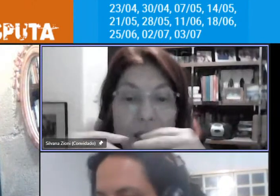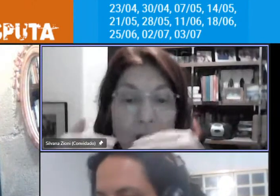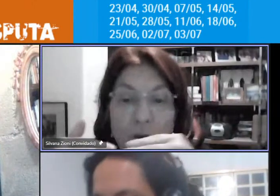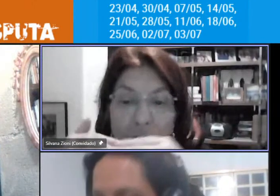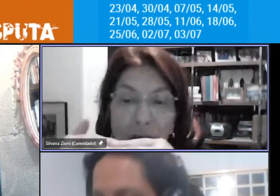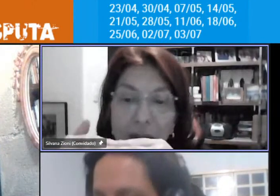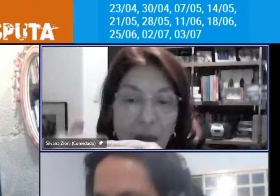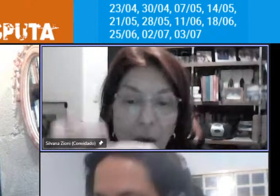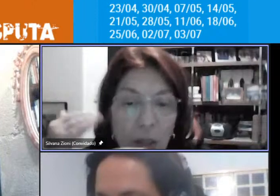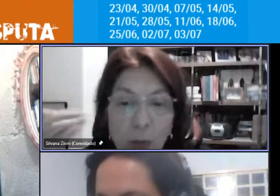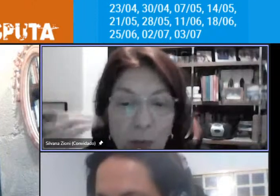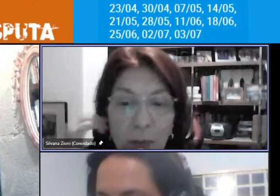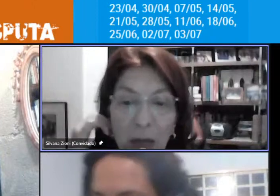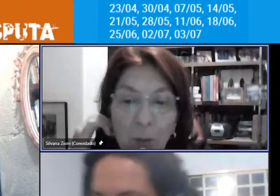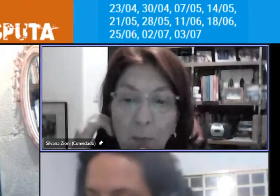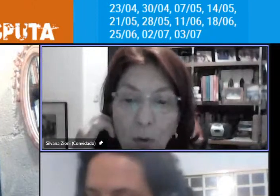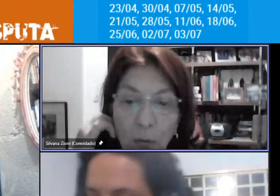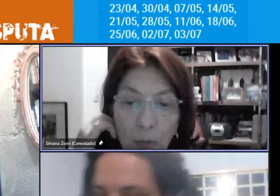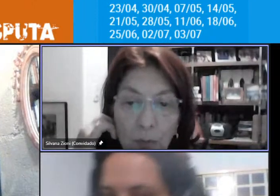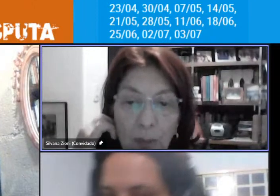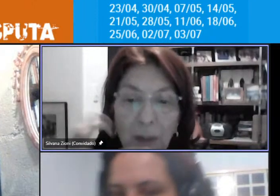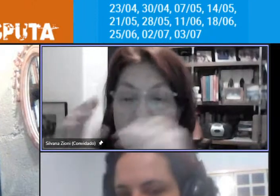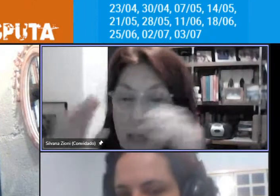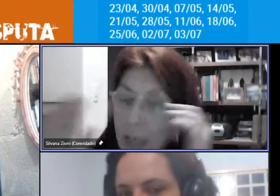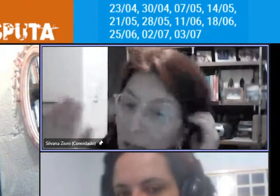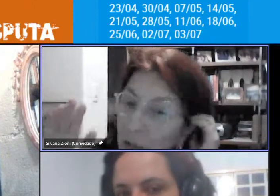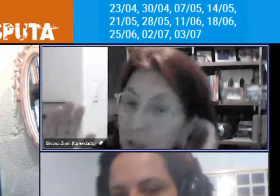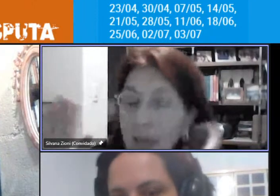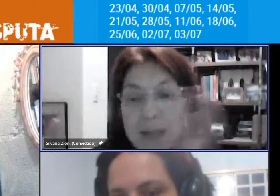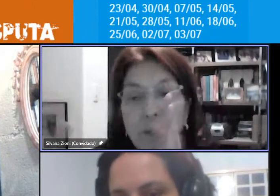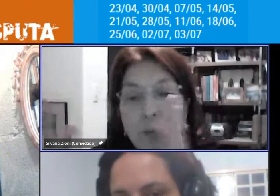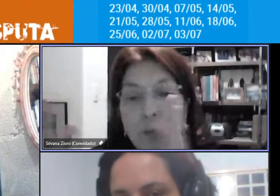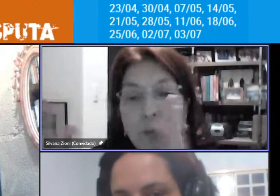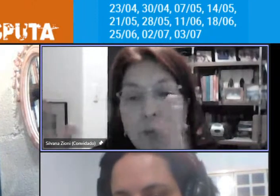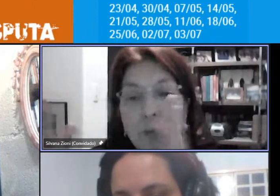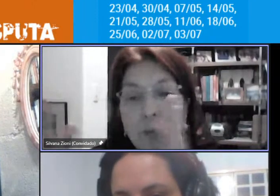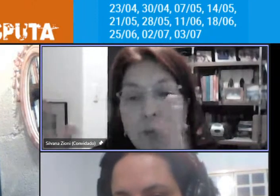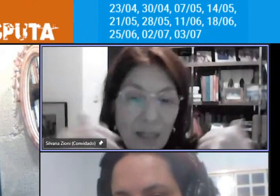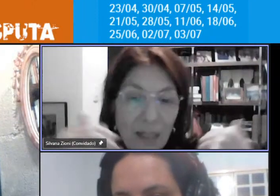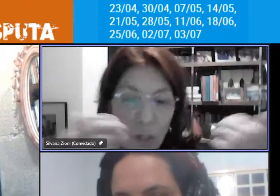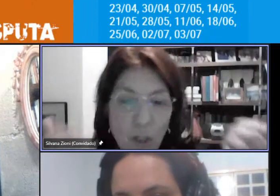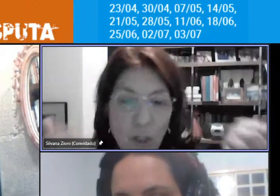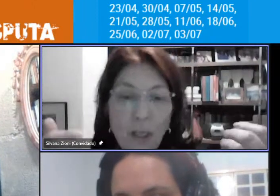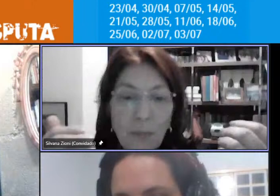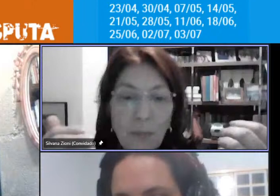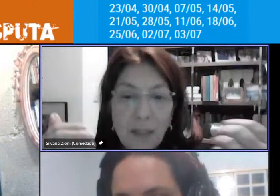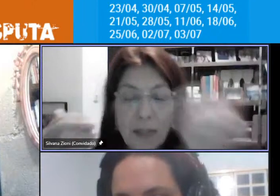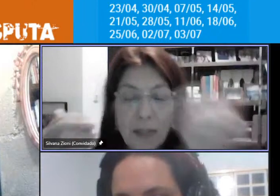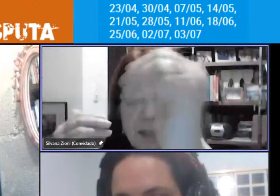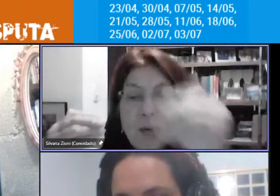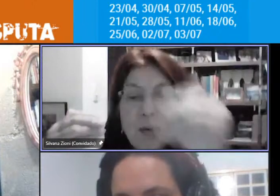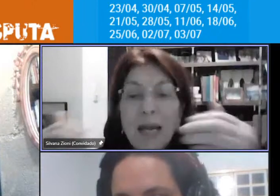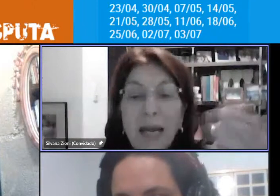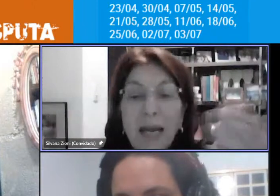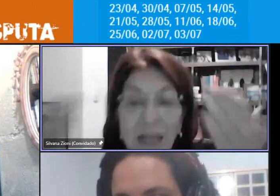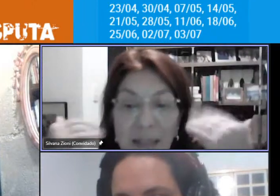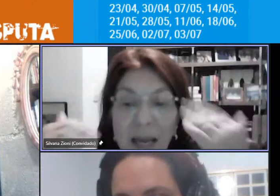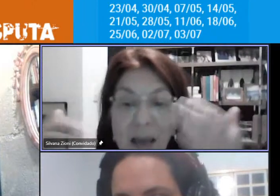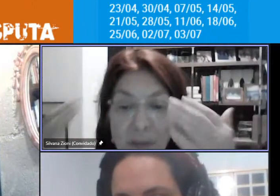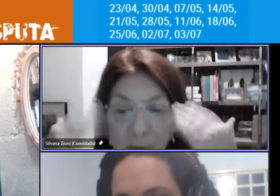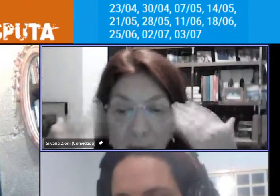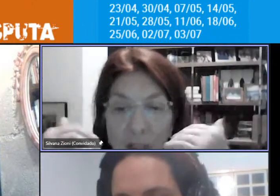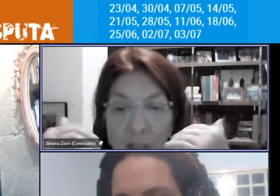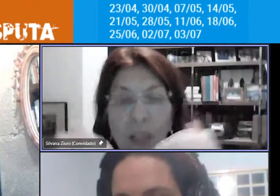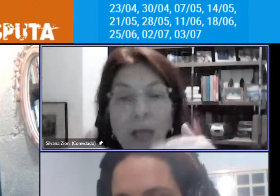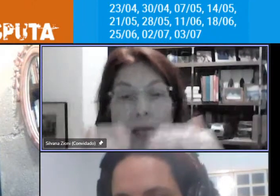e isso tem que ser o primeiro ponto então acho que essa mudança que eu insisti na apresentação ela